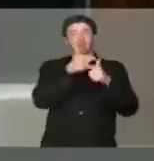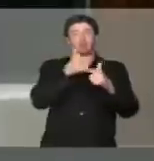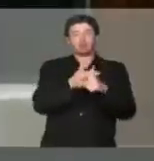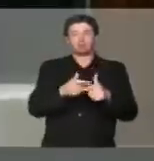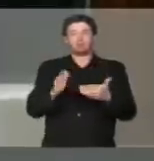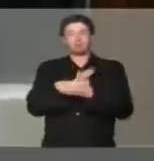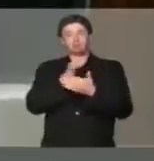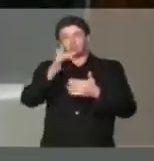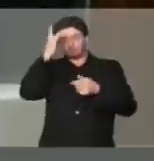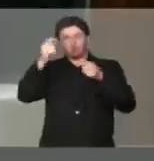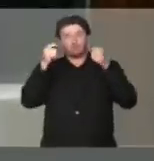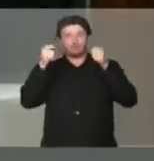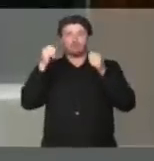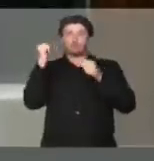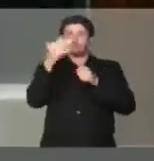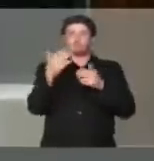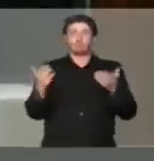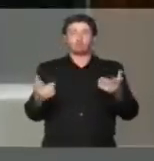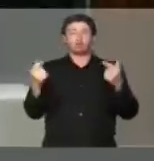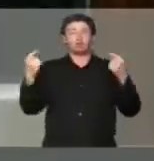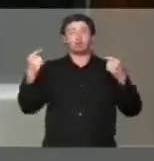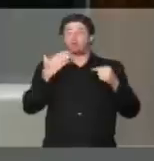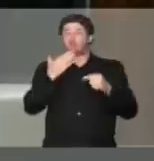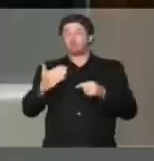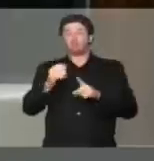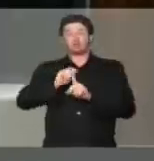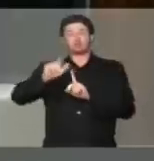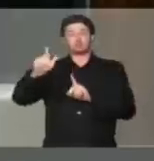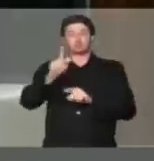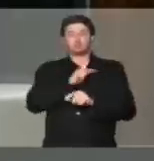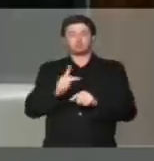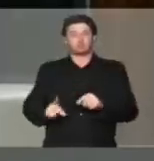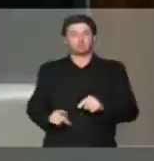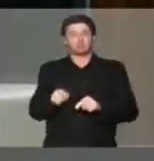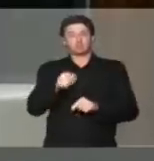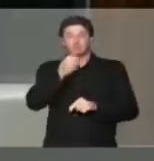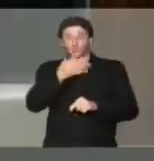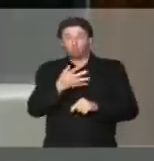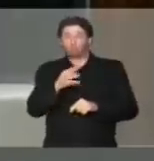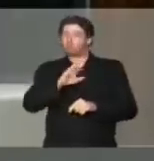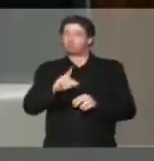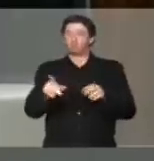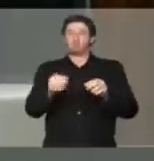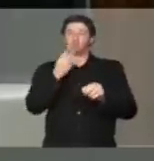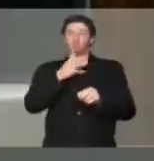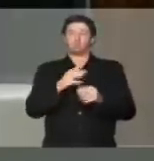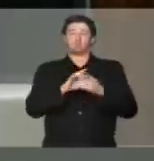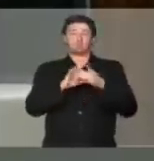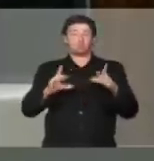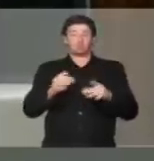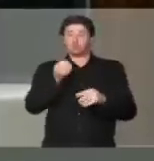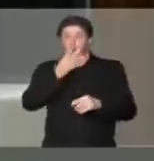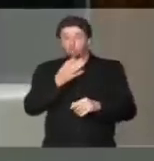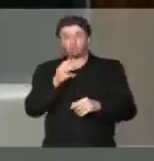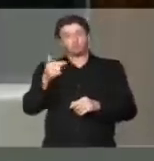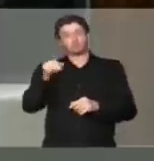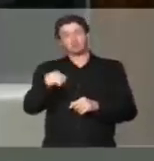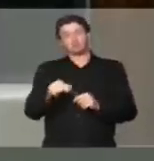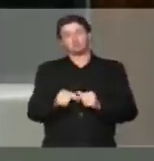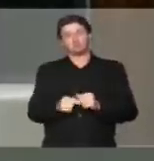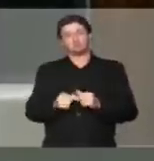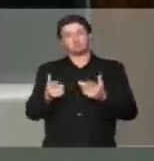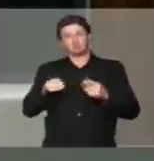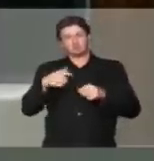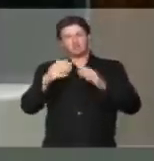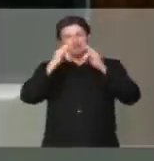por manifestantes ali pró-impeachment. Isso não é bacana, não é da democracia. Quanto ao mais, todo mundo quiser acampar